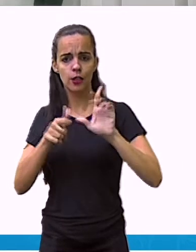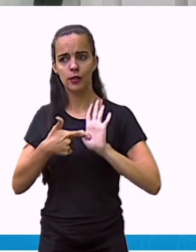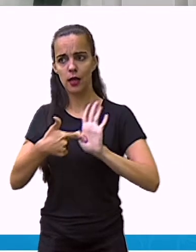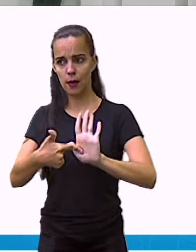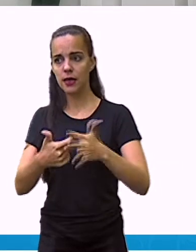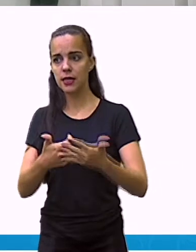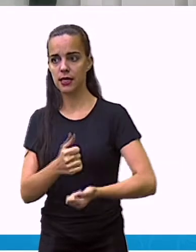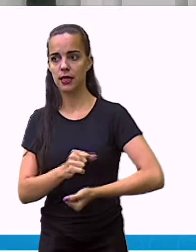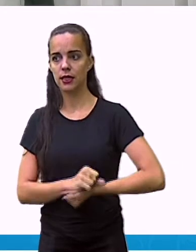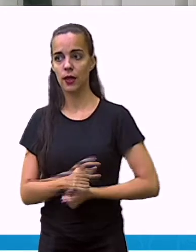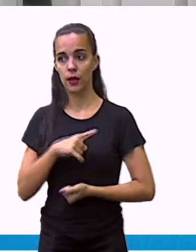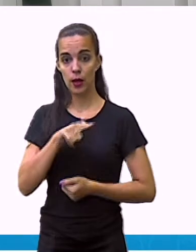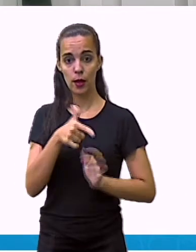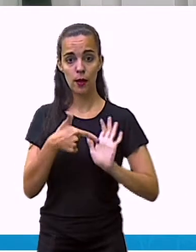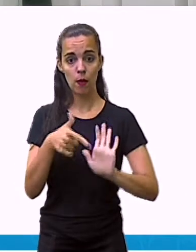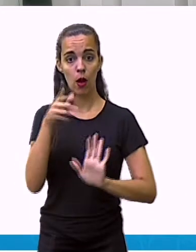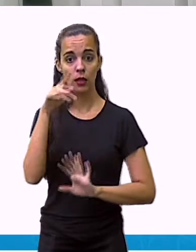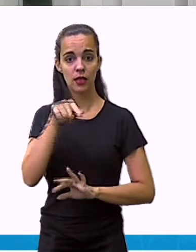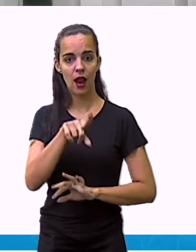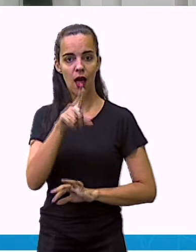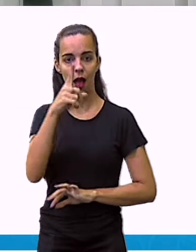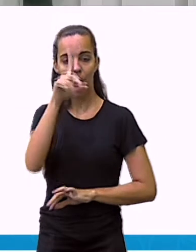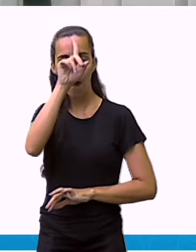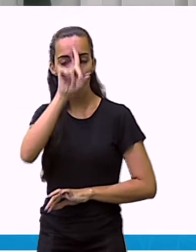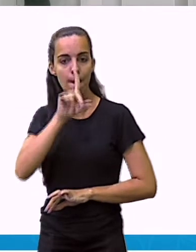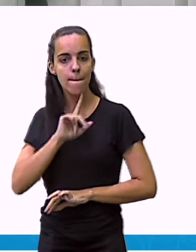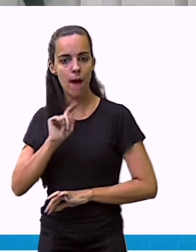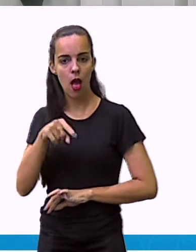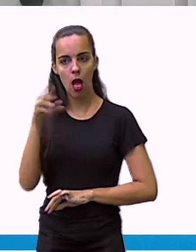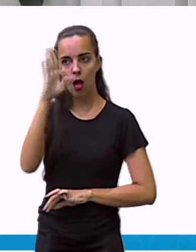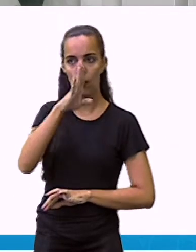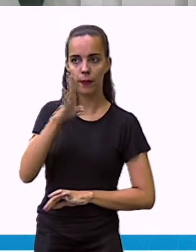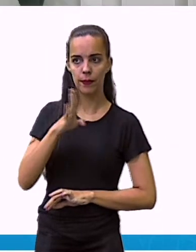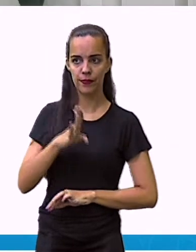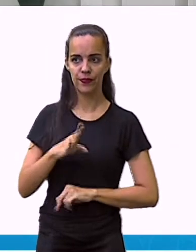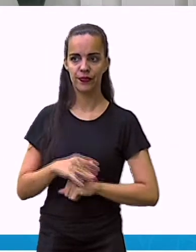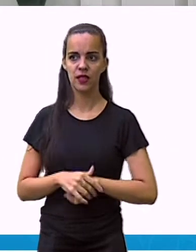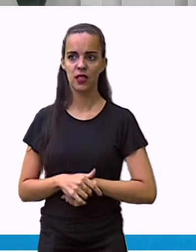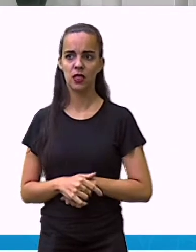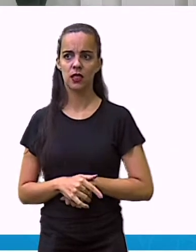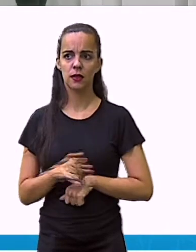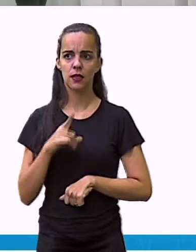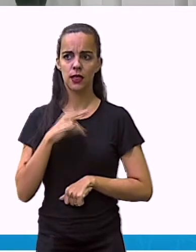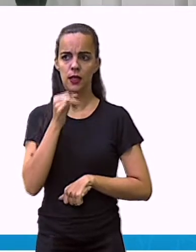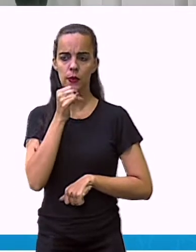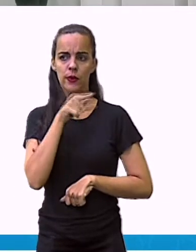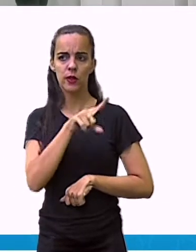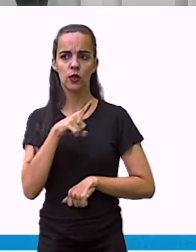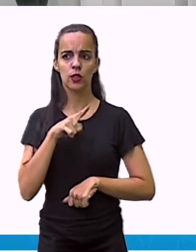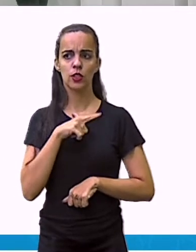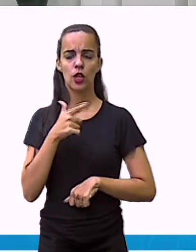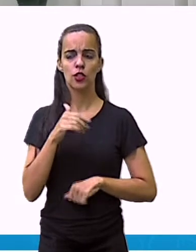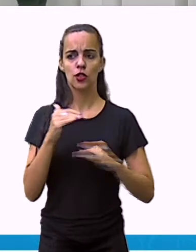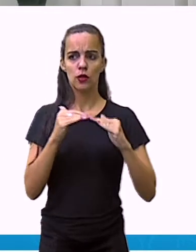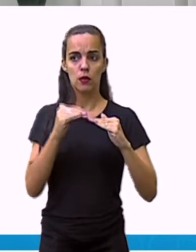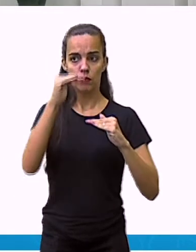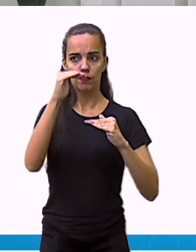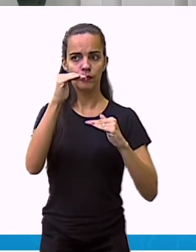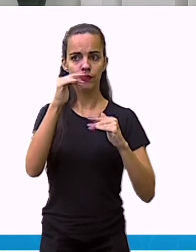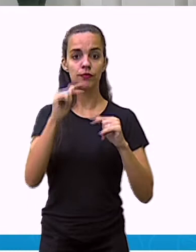amarelo. A barrinha verde, ela está mais alta. Então ela representa uma quantidade